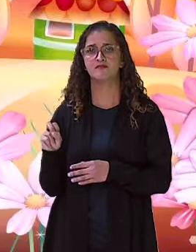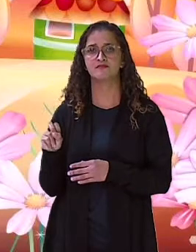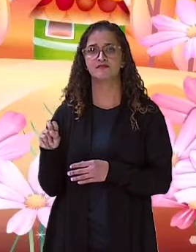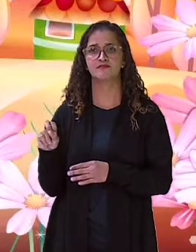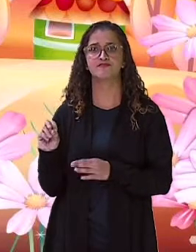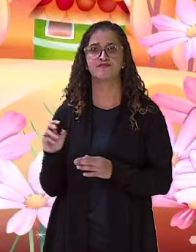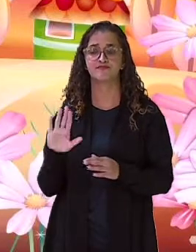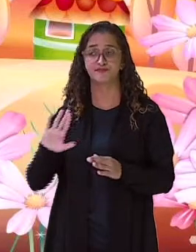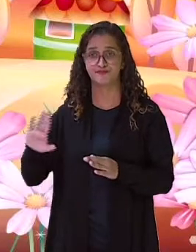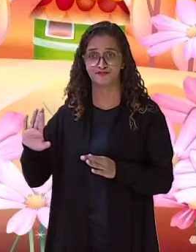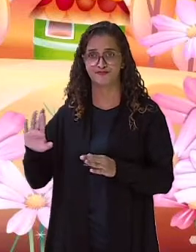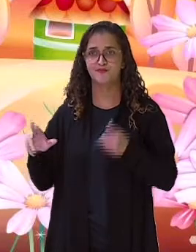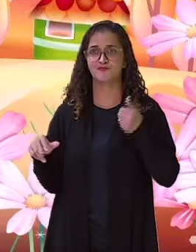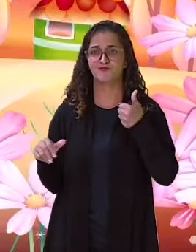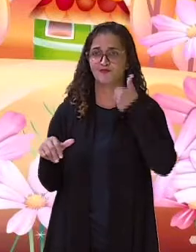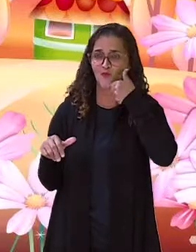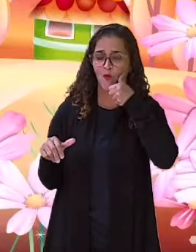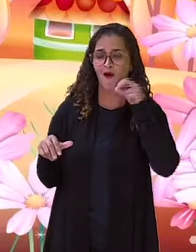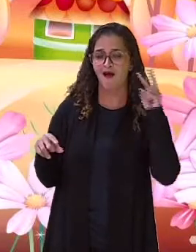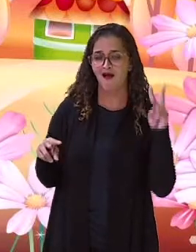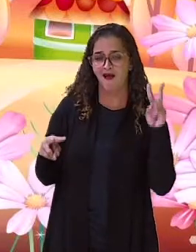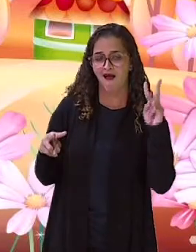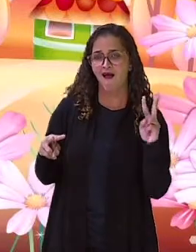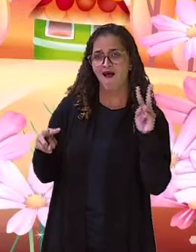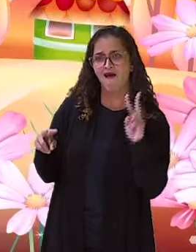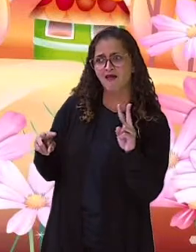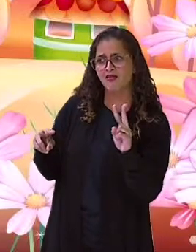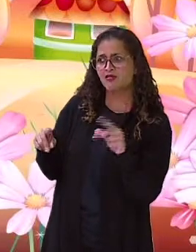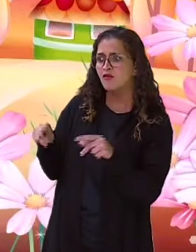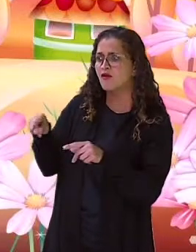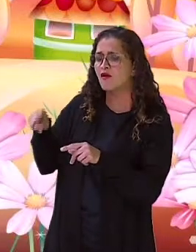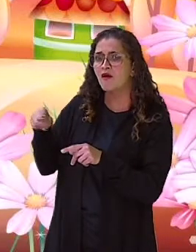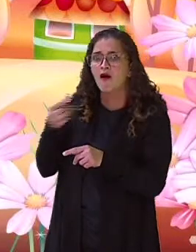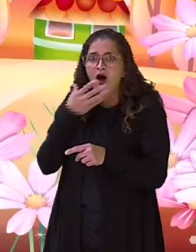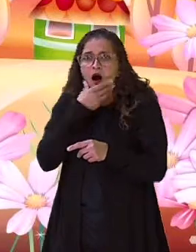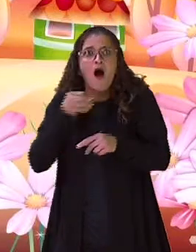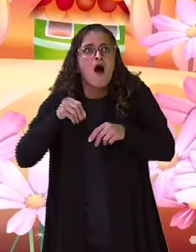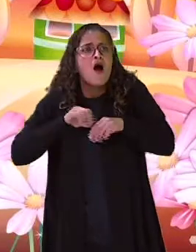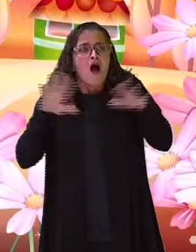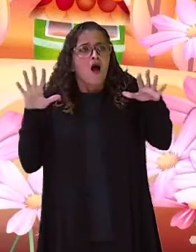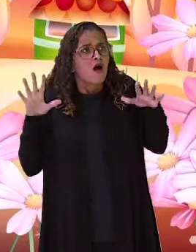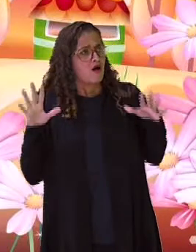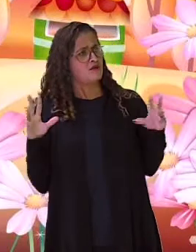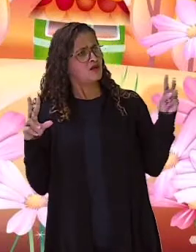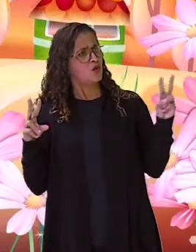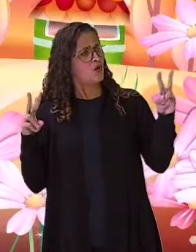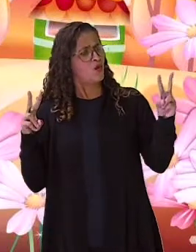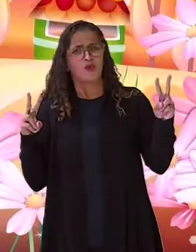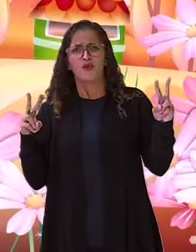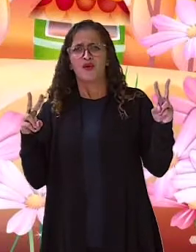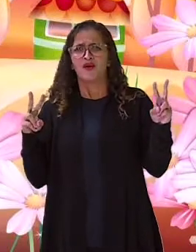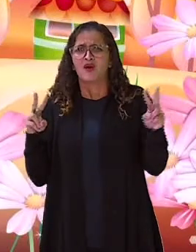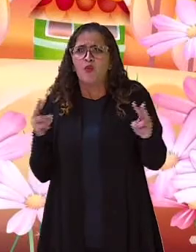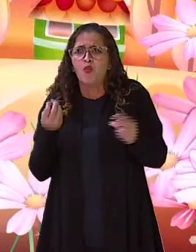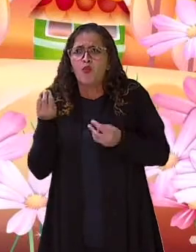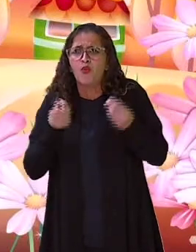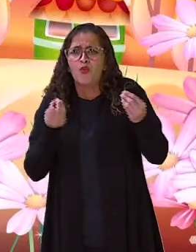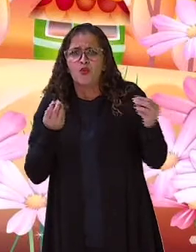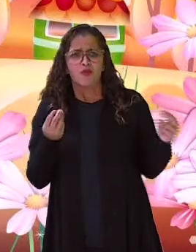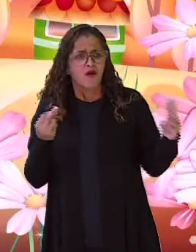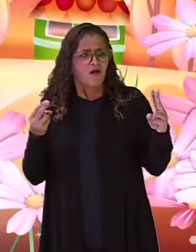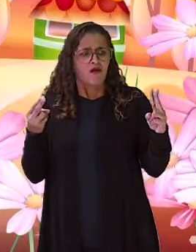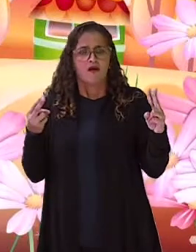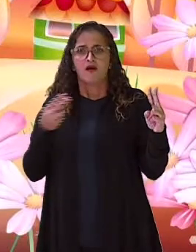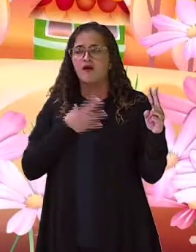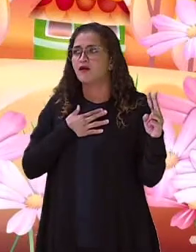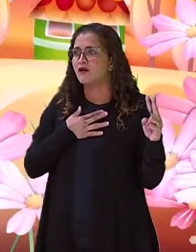e bem vestidas. O camponês tomou um susto. Como aquelas duas, do nada, tinham ido